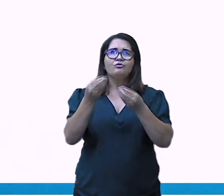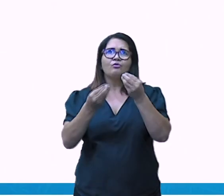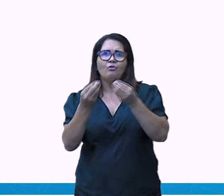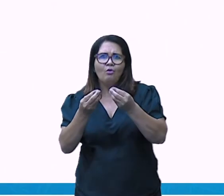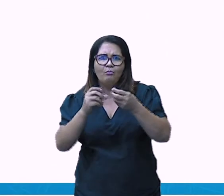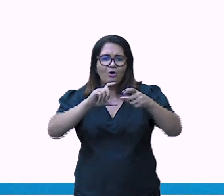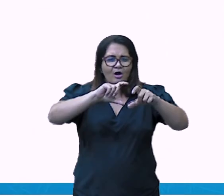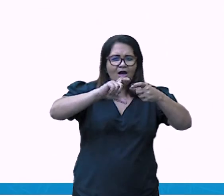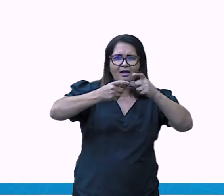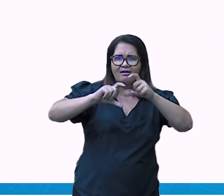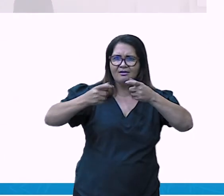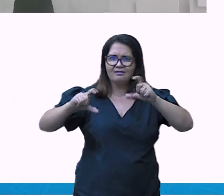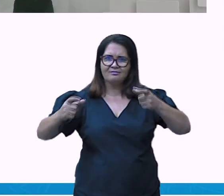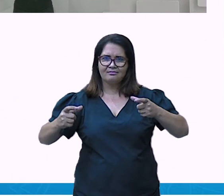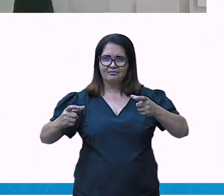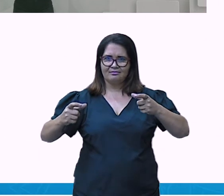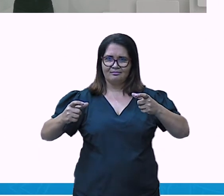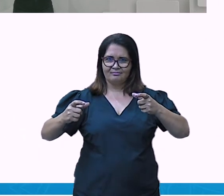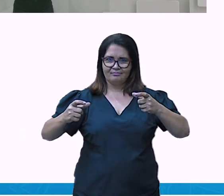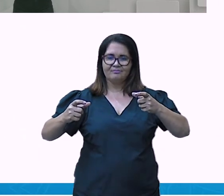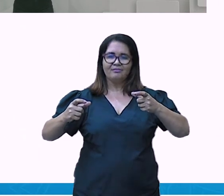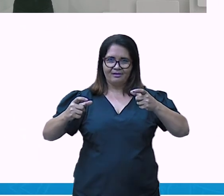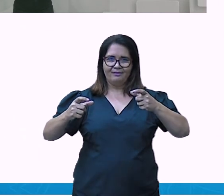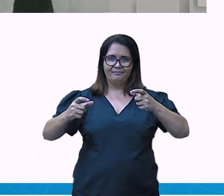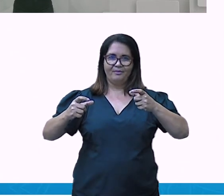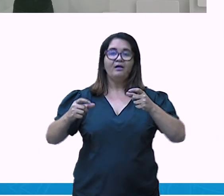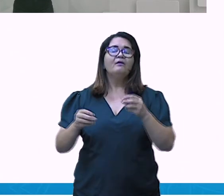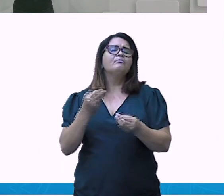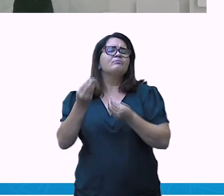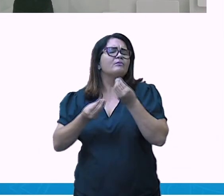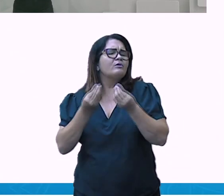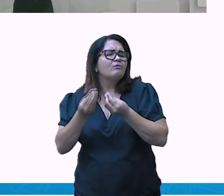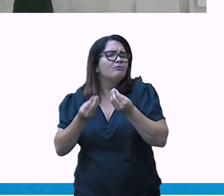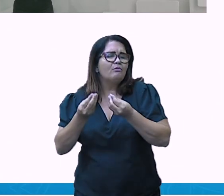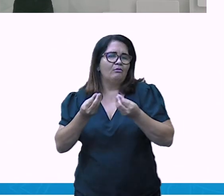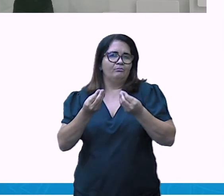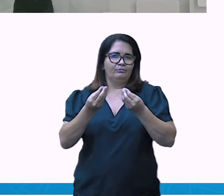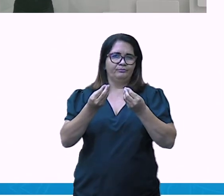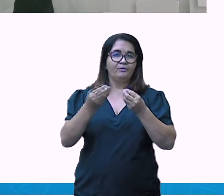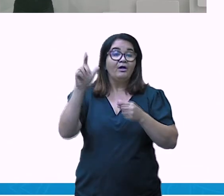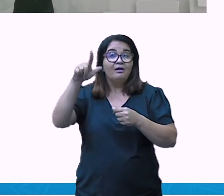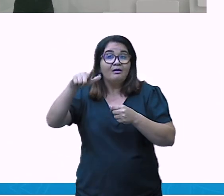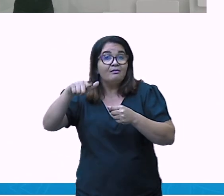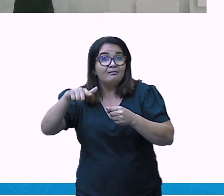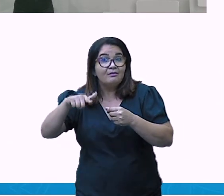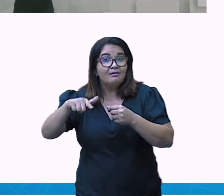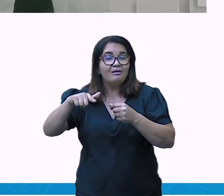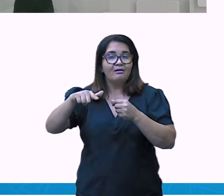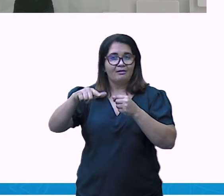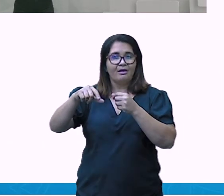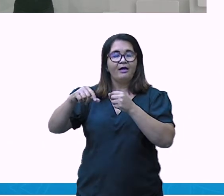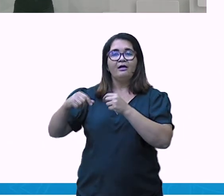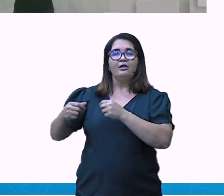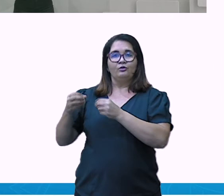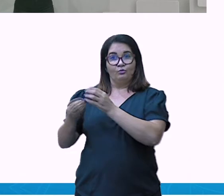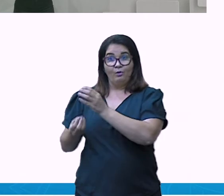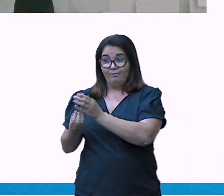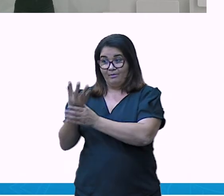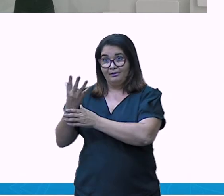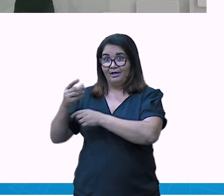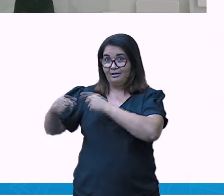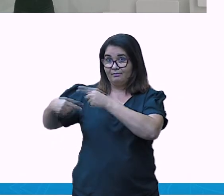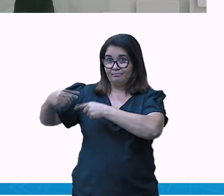de modo com que ele se torne matéria-prima para a fabricação de outro objeto.